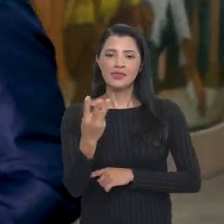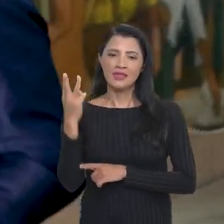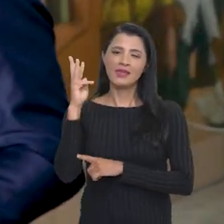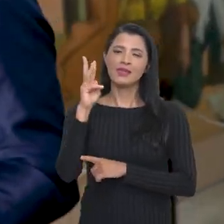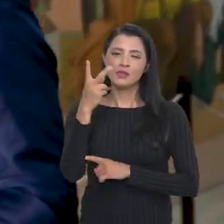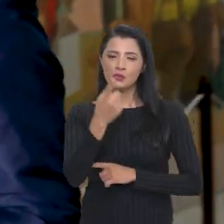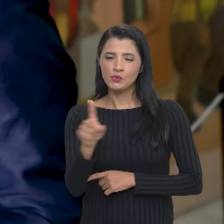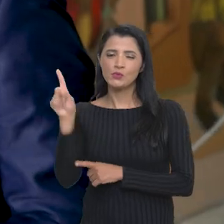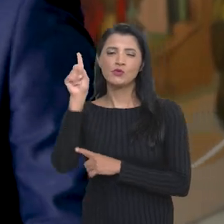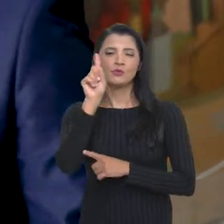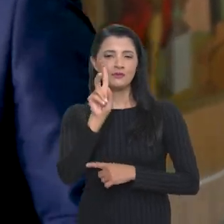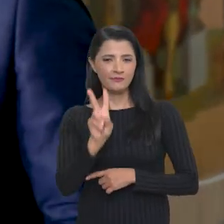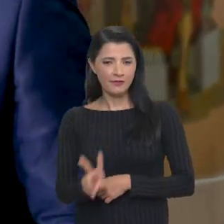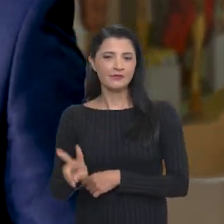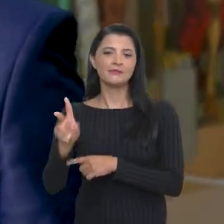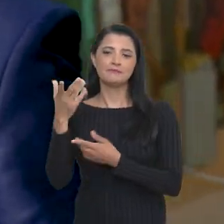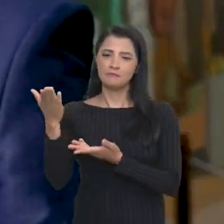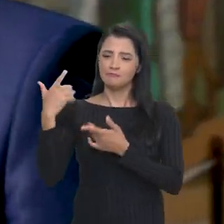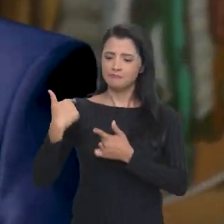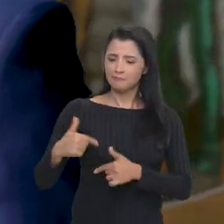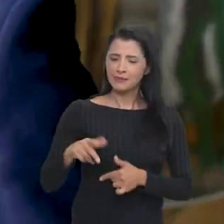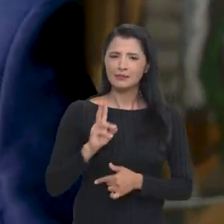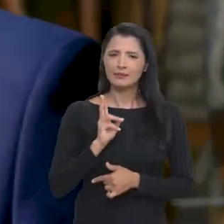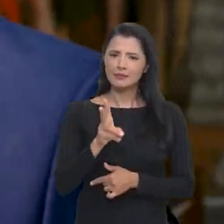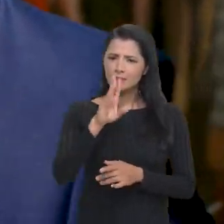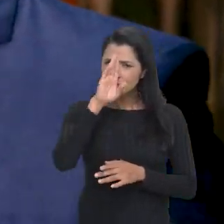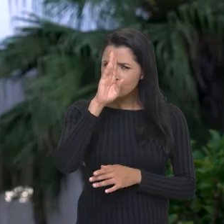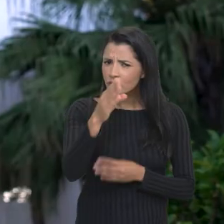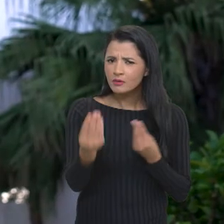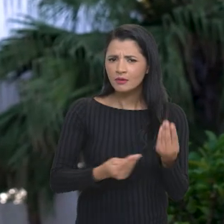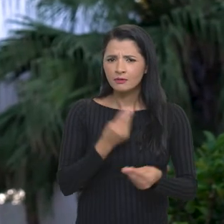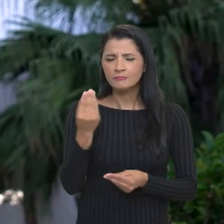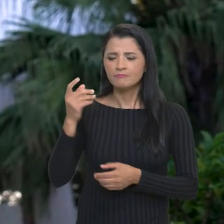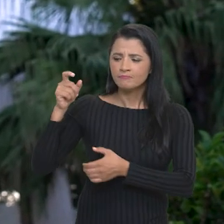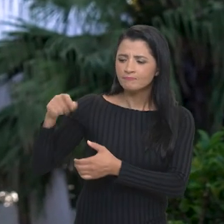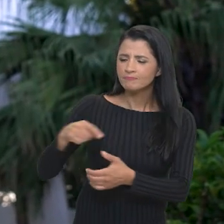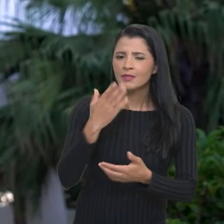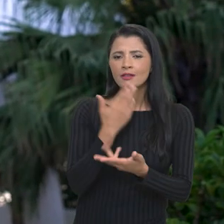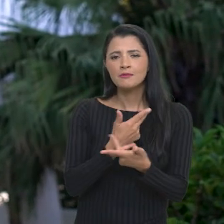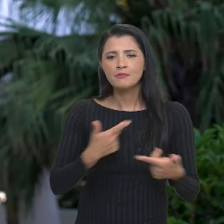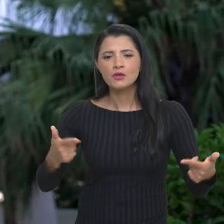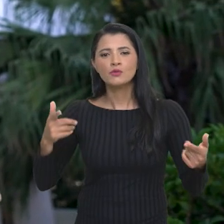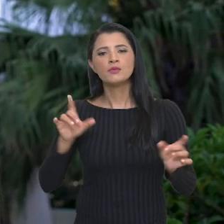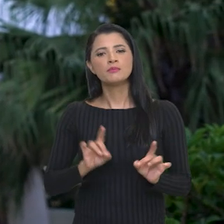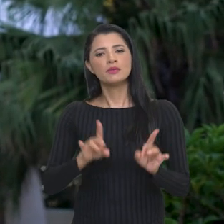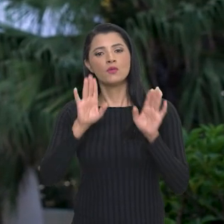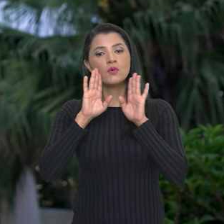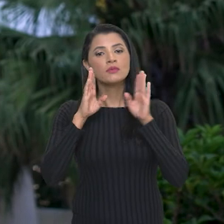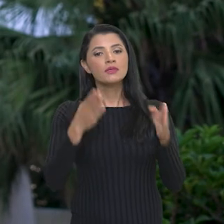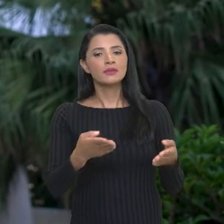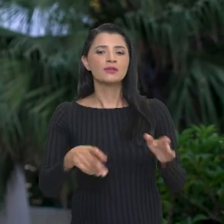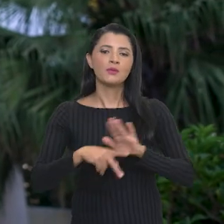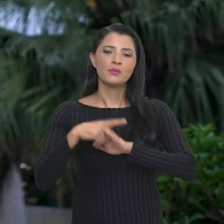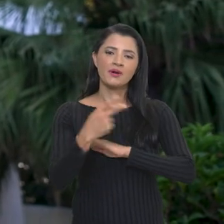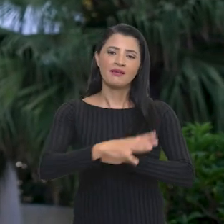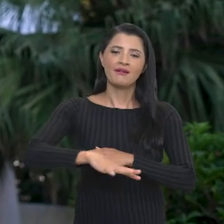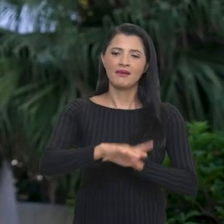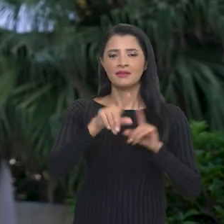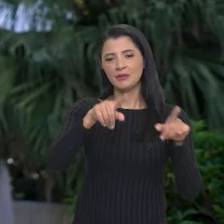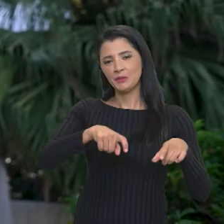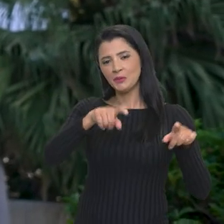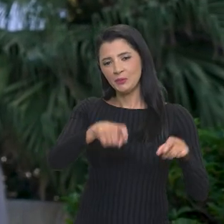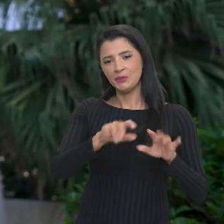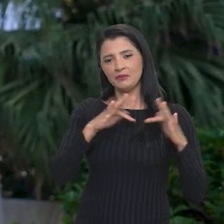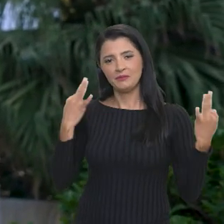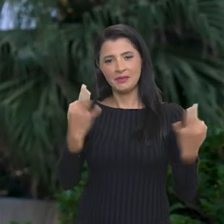nas três últimas legislaturas. Seu trabalho sempre priorizou a produção de alimentos com especial atenção para o